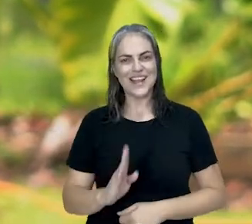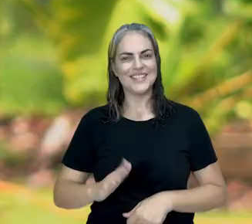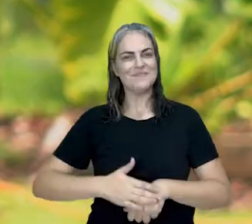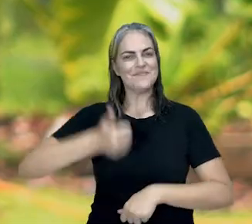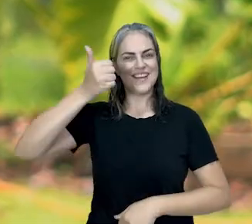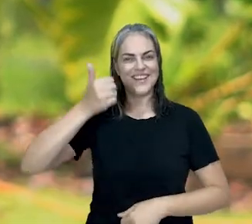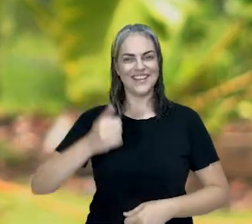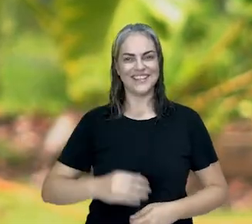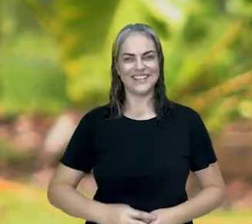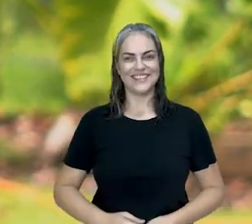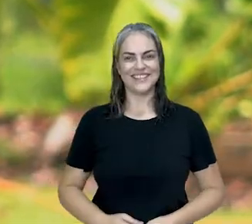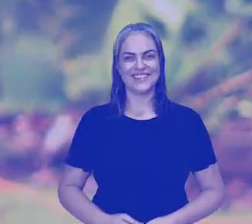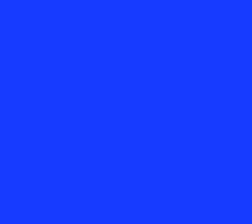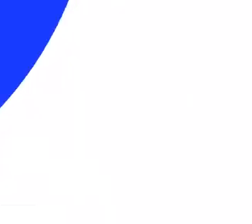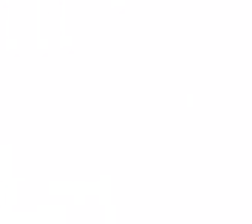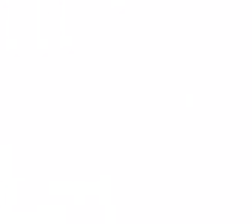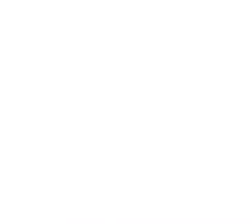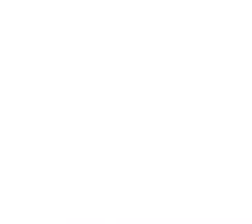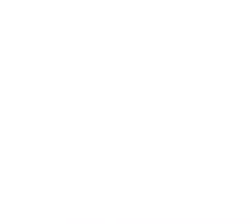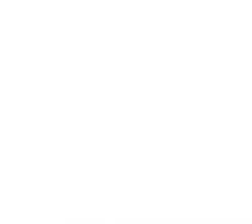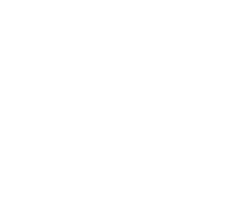Juntos para um Brasil melhor!